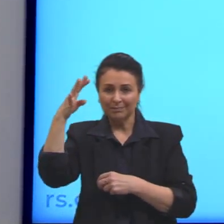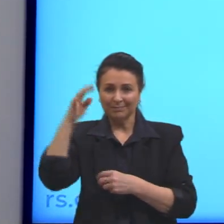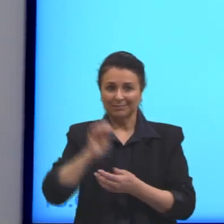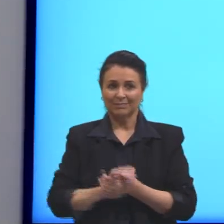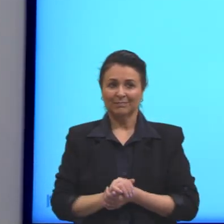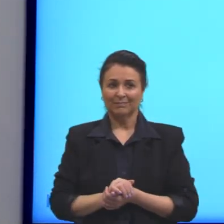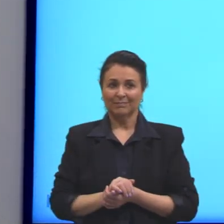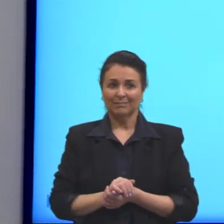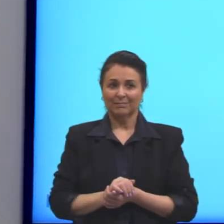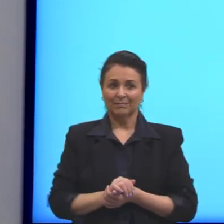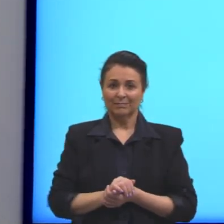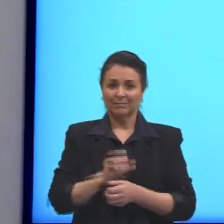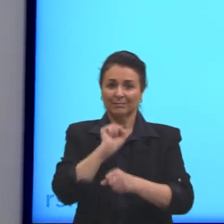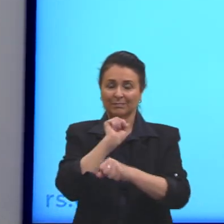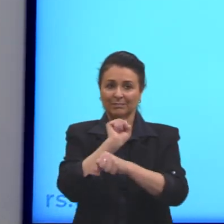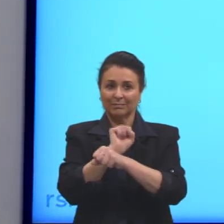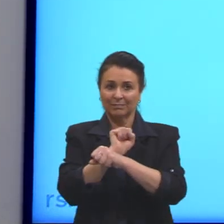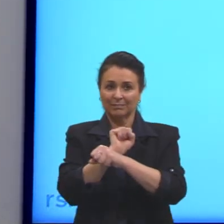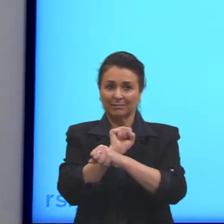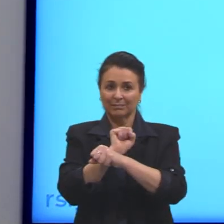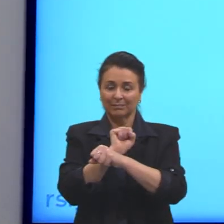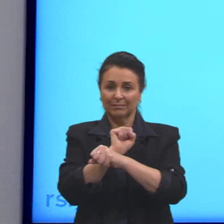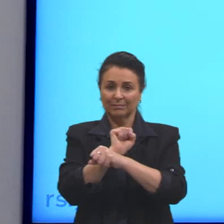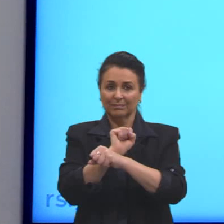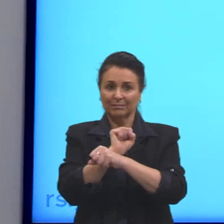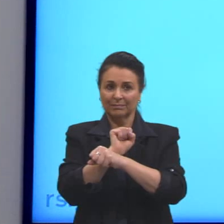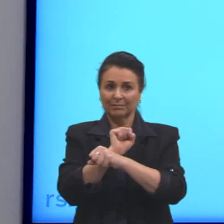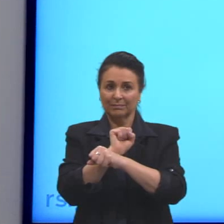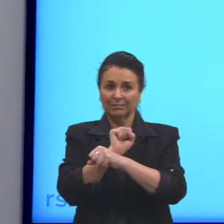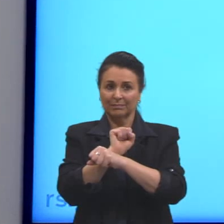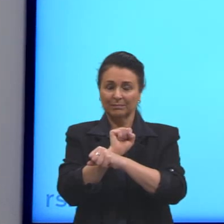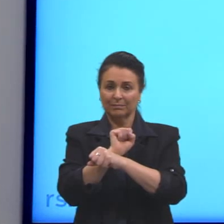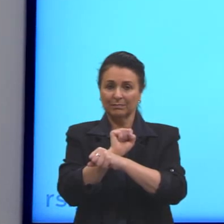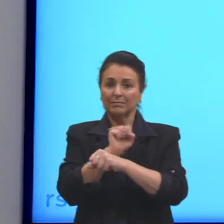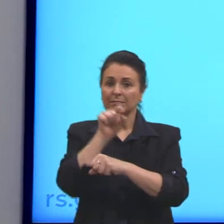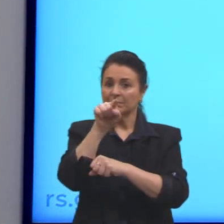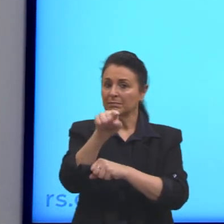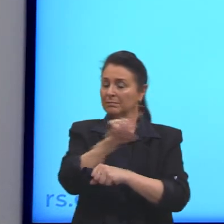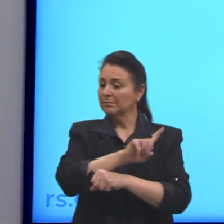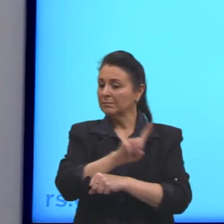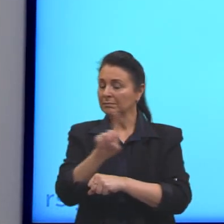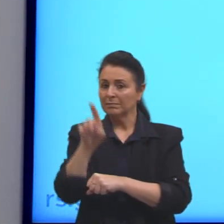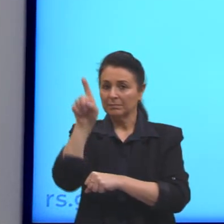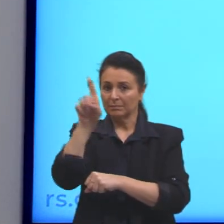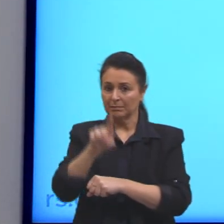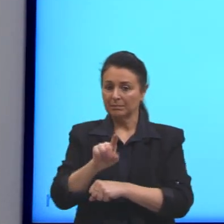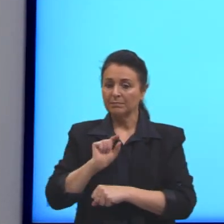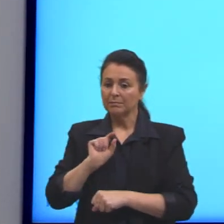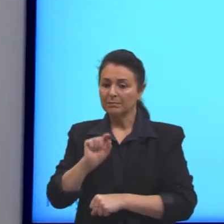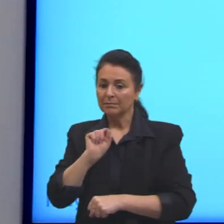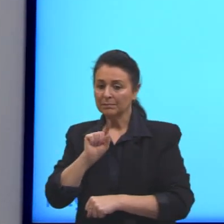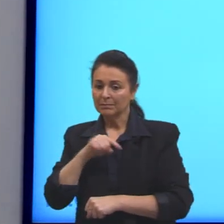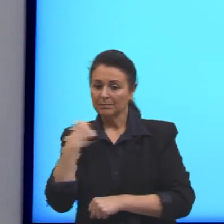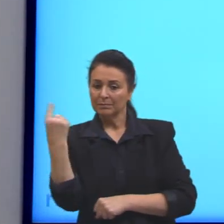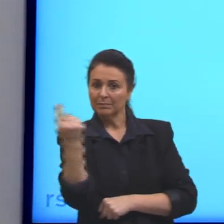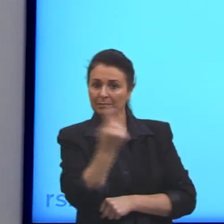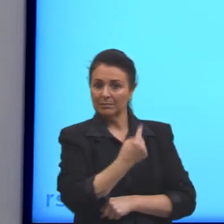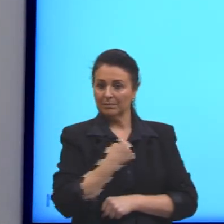This is not who we are. Isto não é quem nós somos.